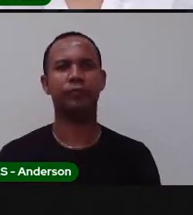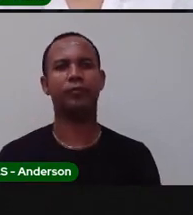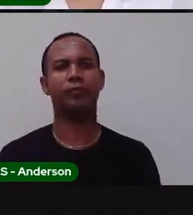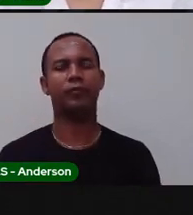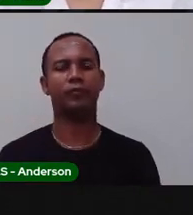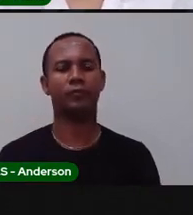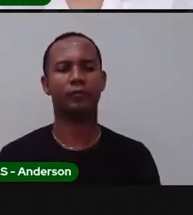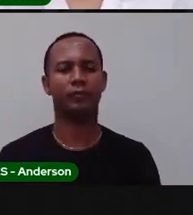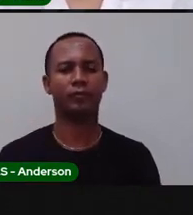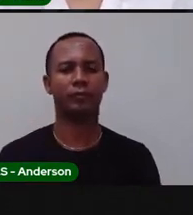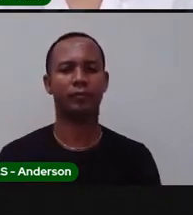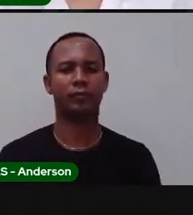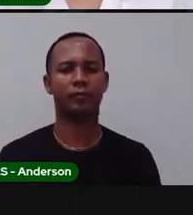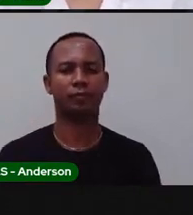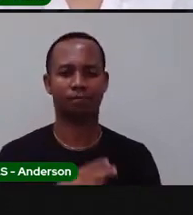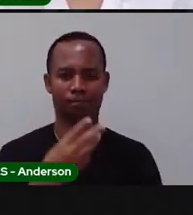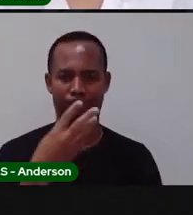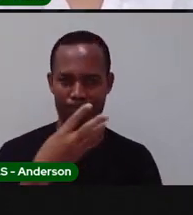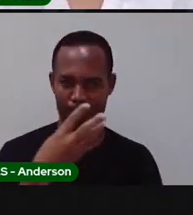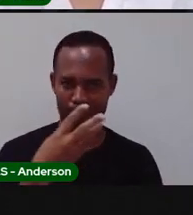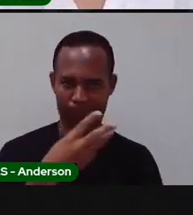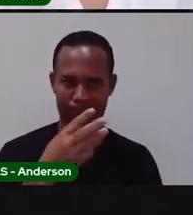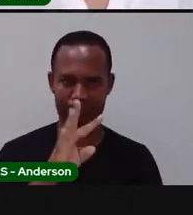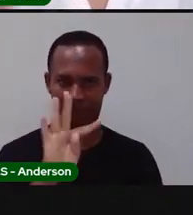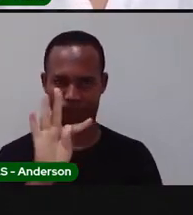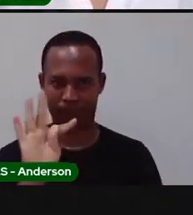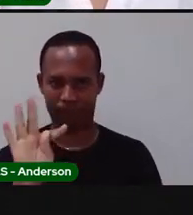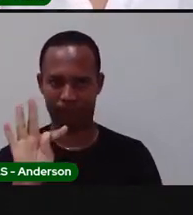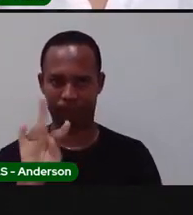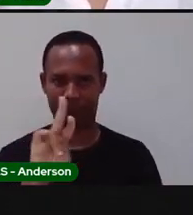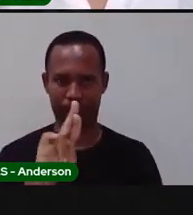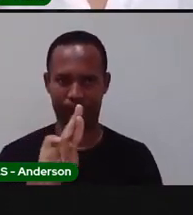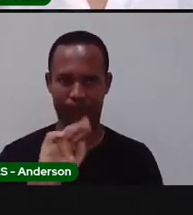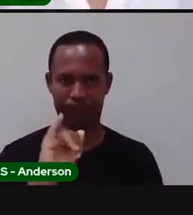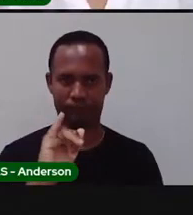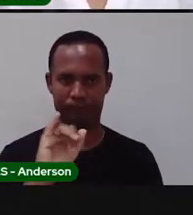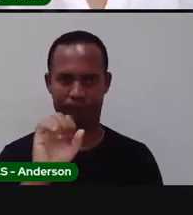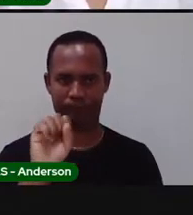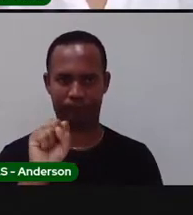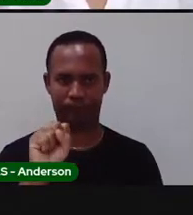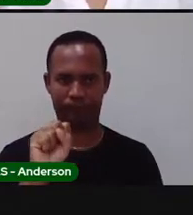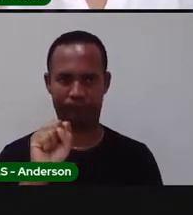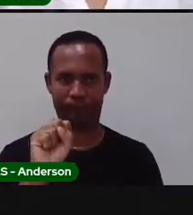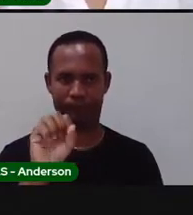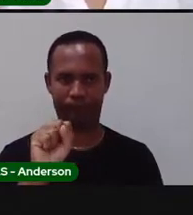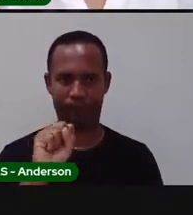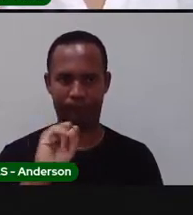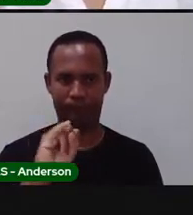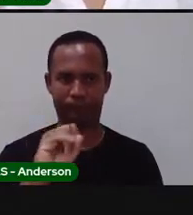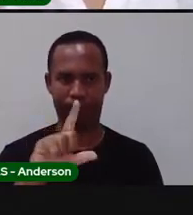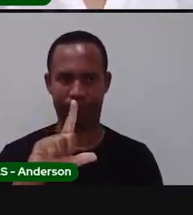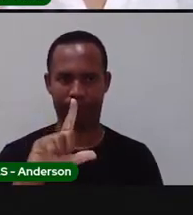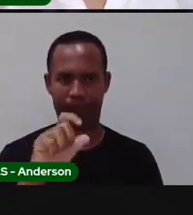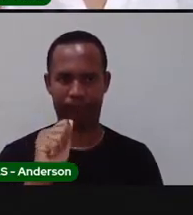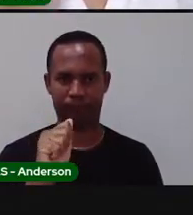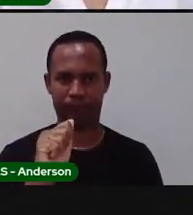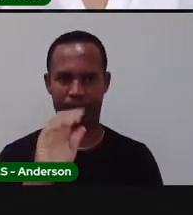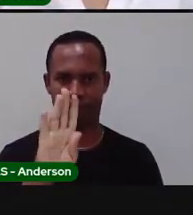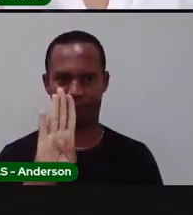Trisílabas. Trisílabas. Três sílabas, né? Três